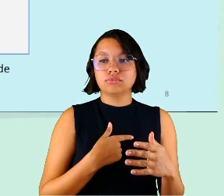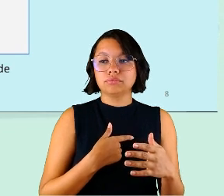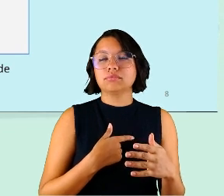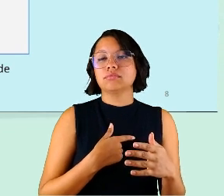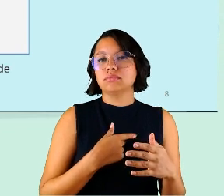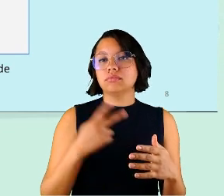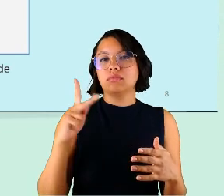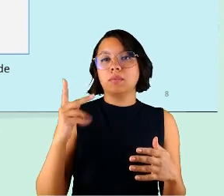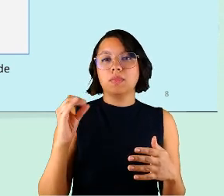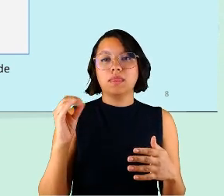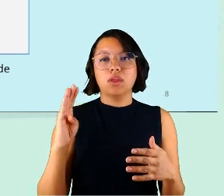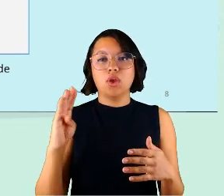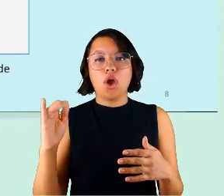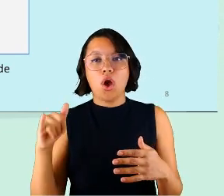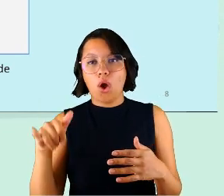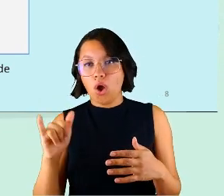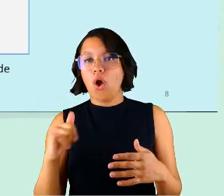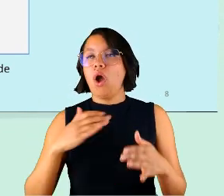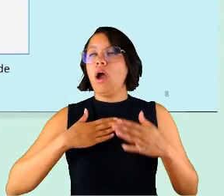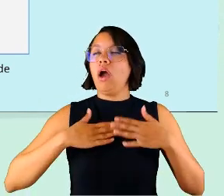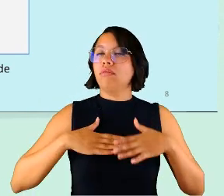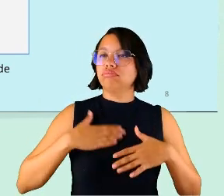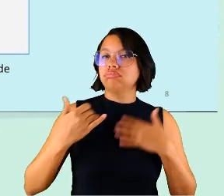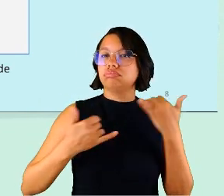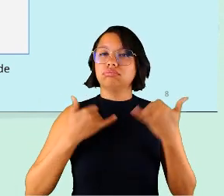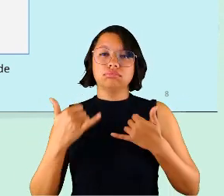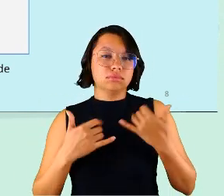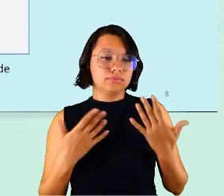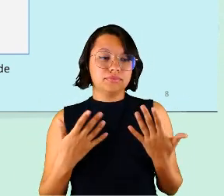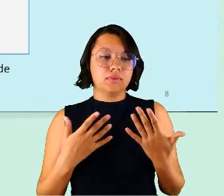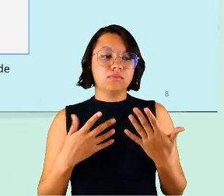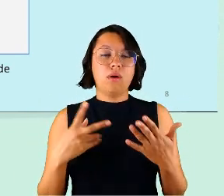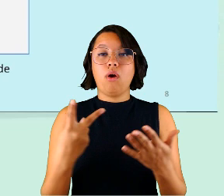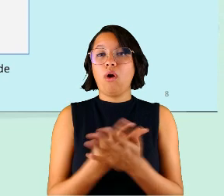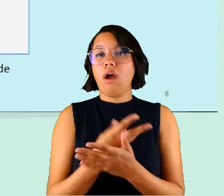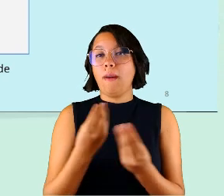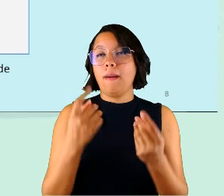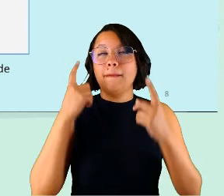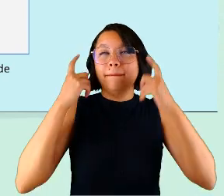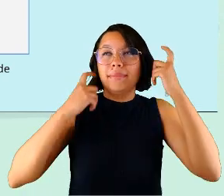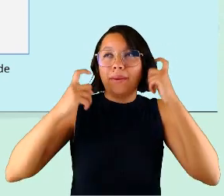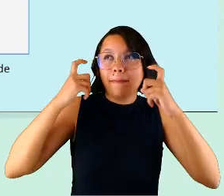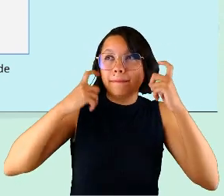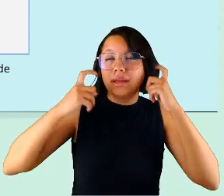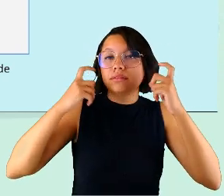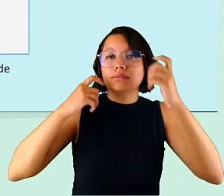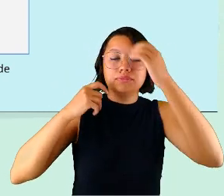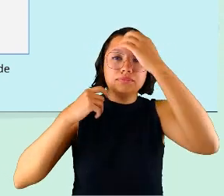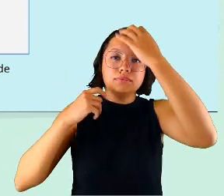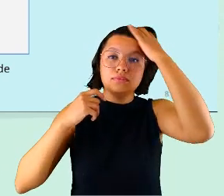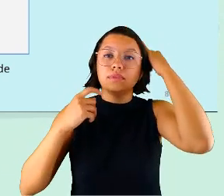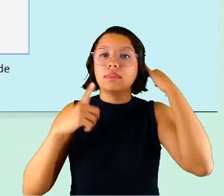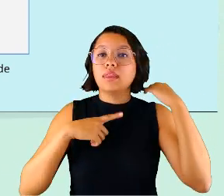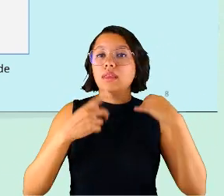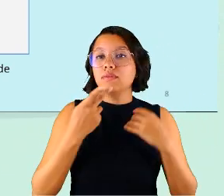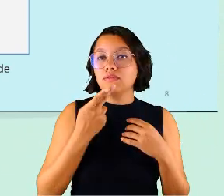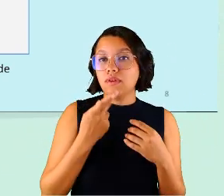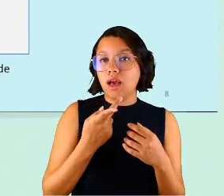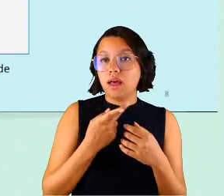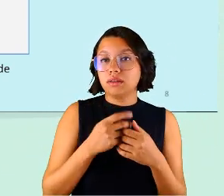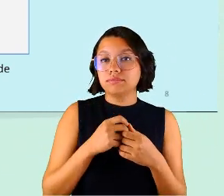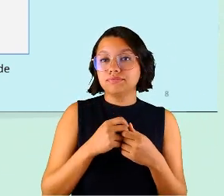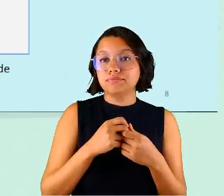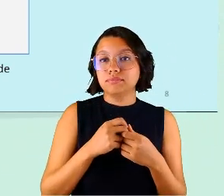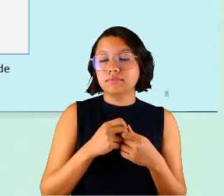hobbies e lazer então isso isso nos causava muita preocupação e há relatos